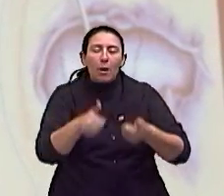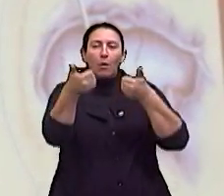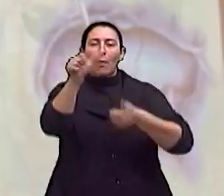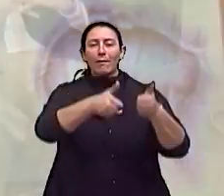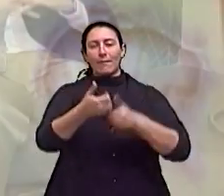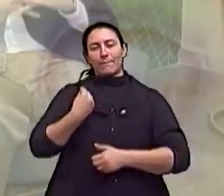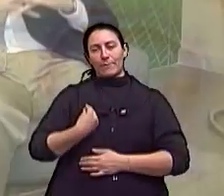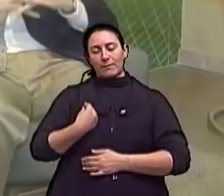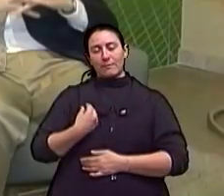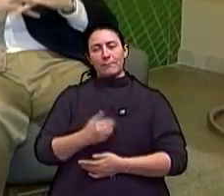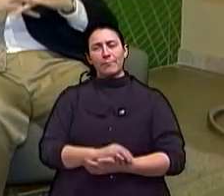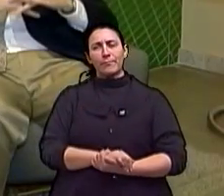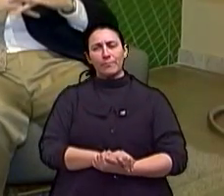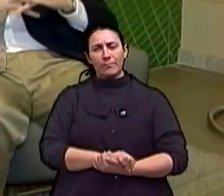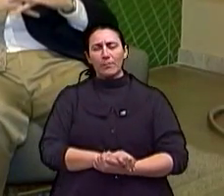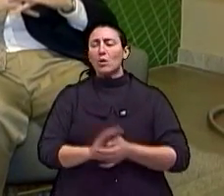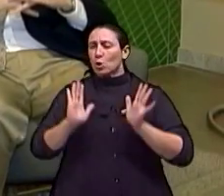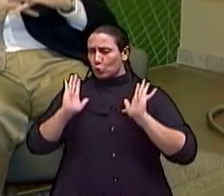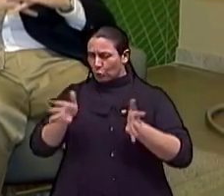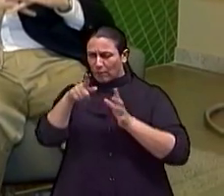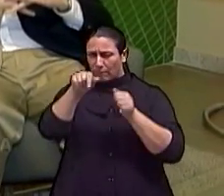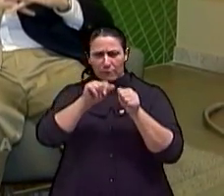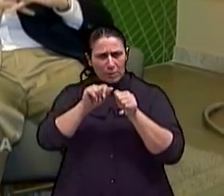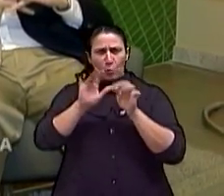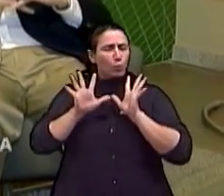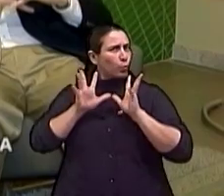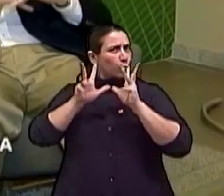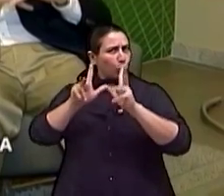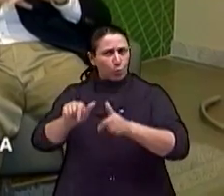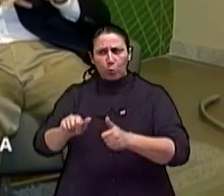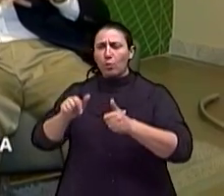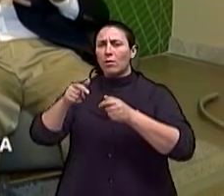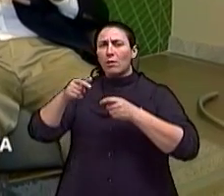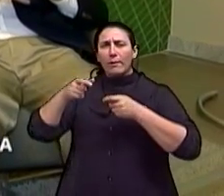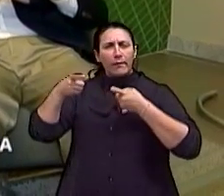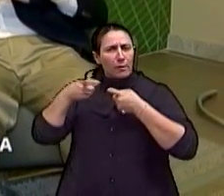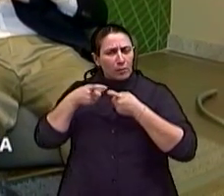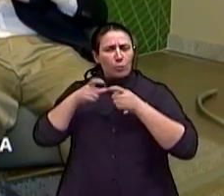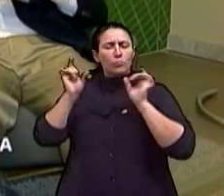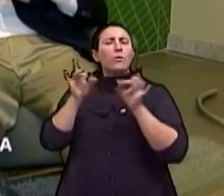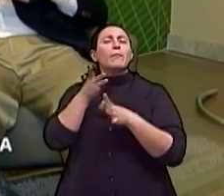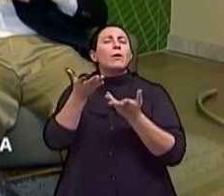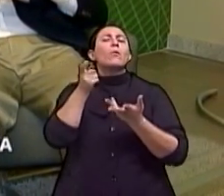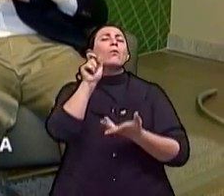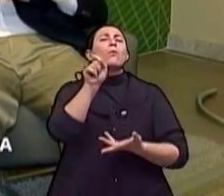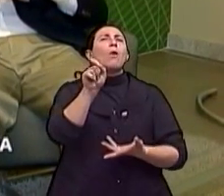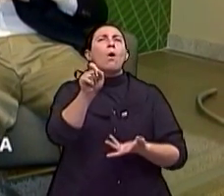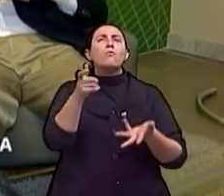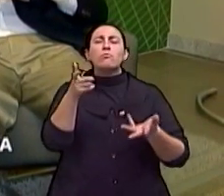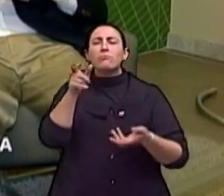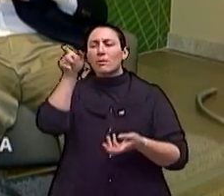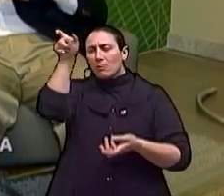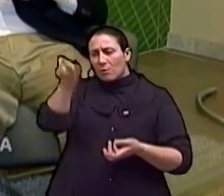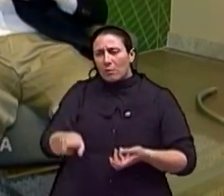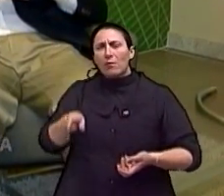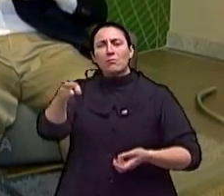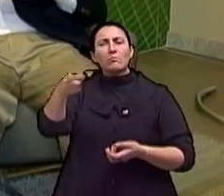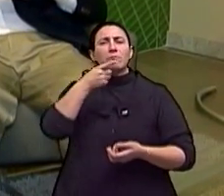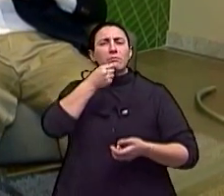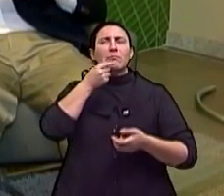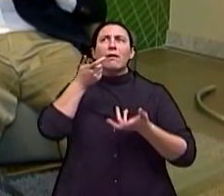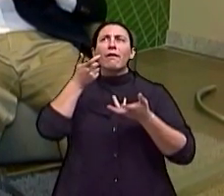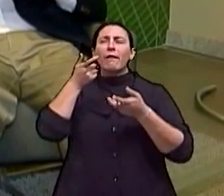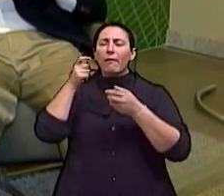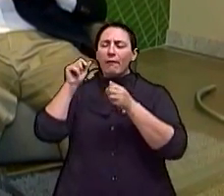Esgotou todas as formas de tratamento clínico, que é o candidato ideal para a cirurgia. Nunca aquele virgem de tratamento,